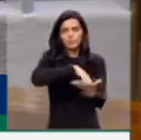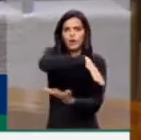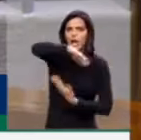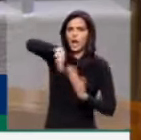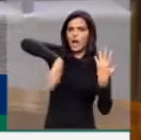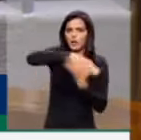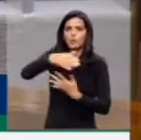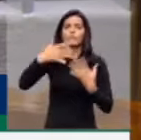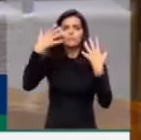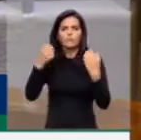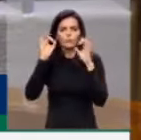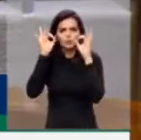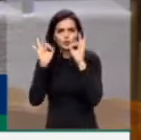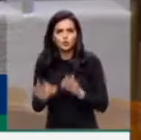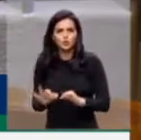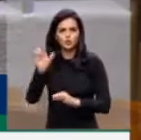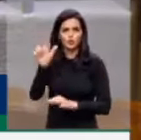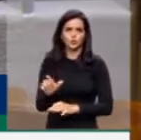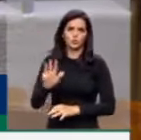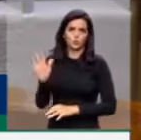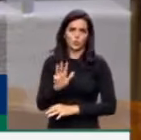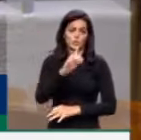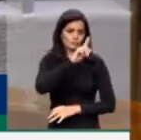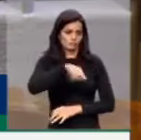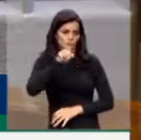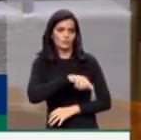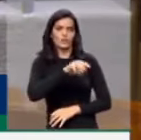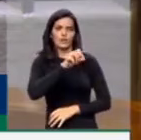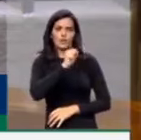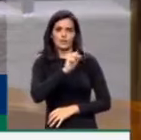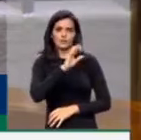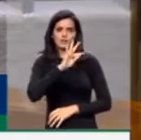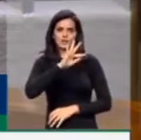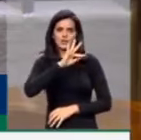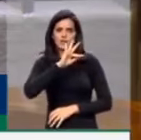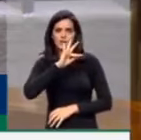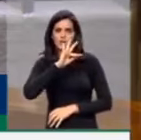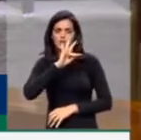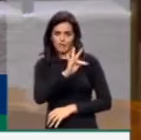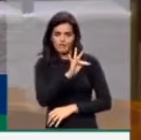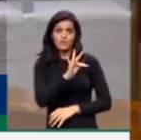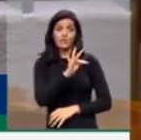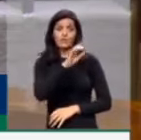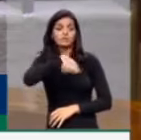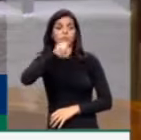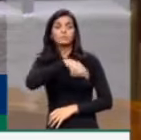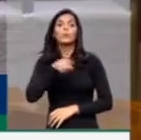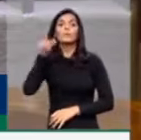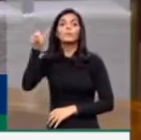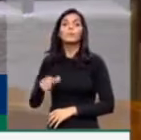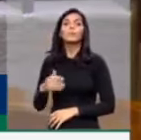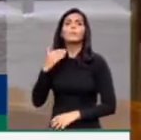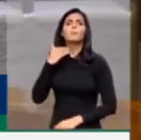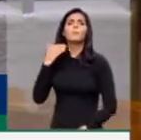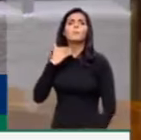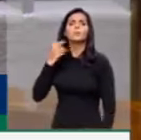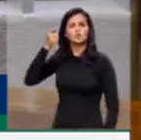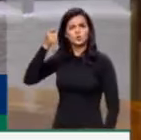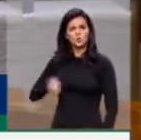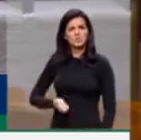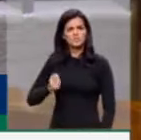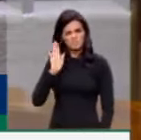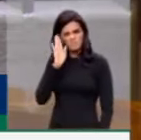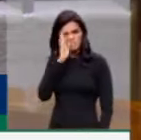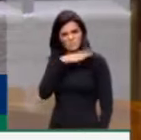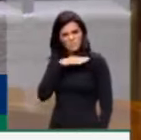pelo STF, da sentença injusta, imoral e ilegal, de um juiz maldito. Maldito, sim, porque